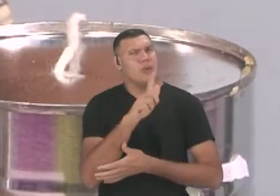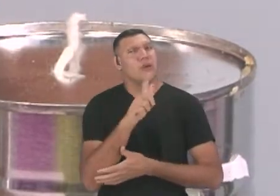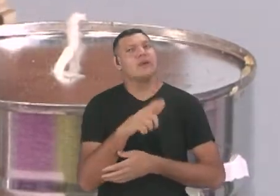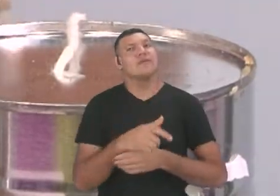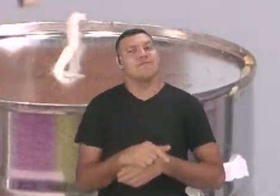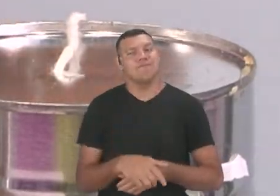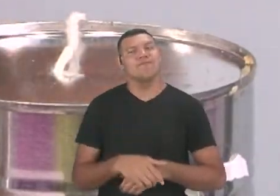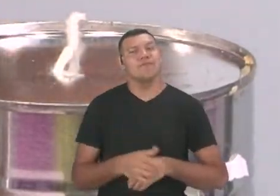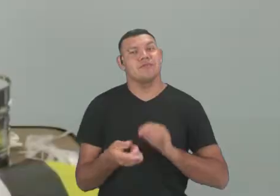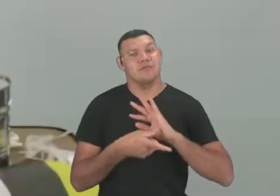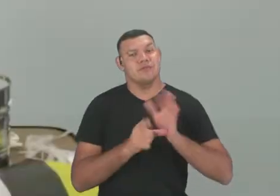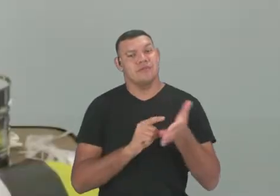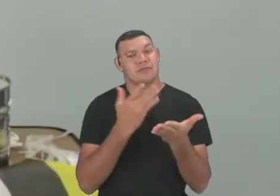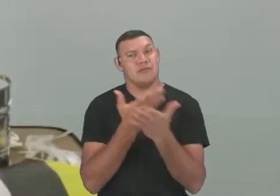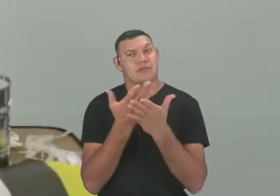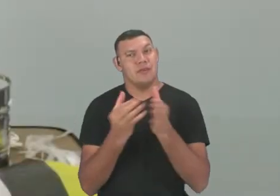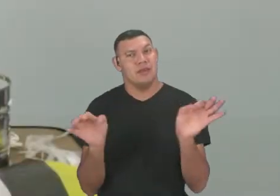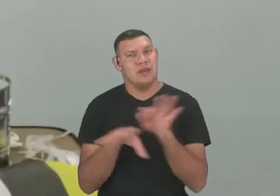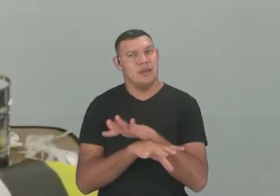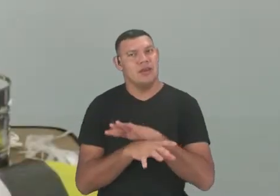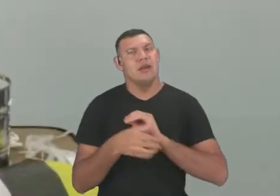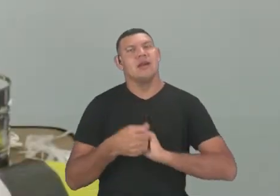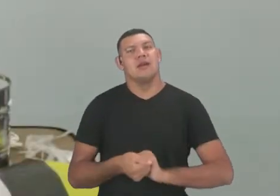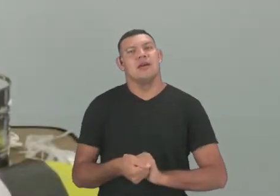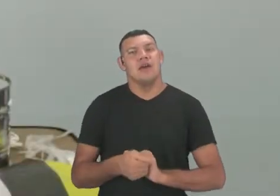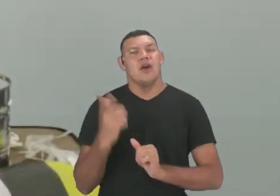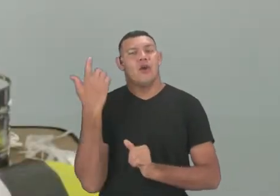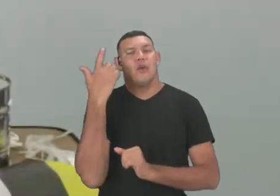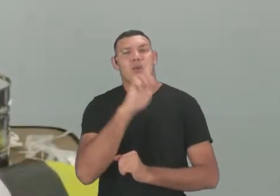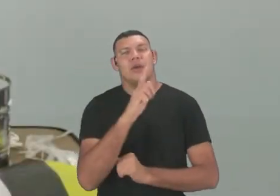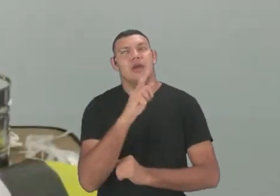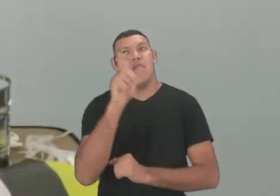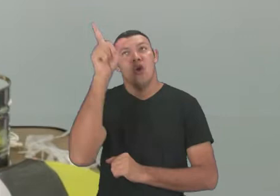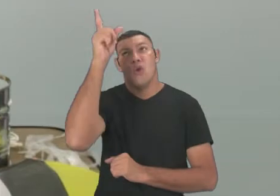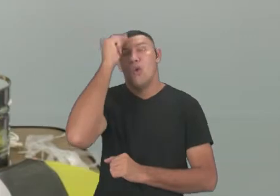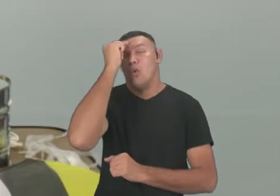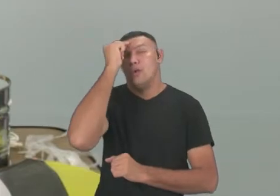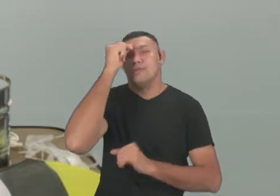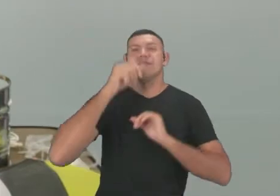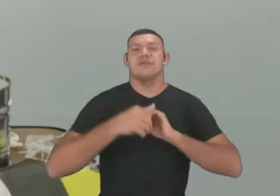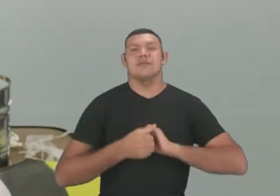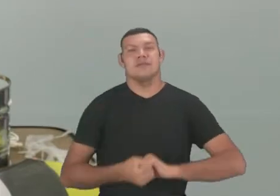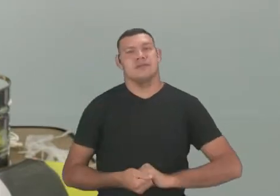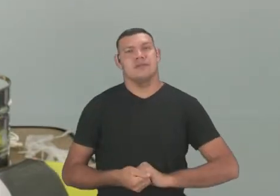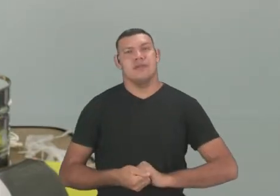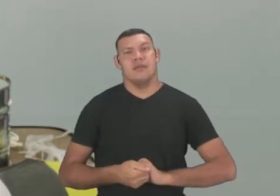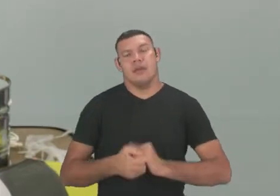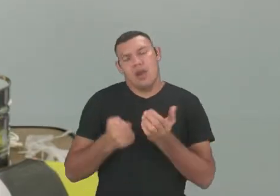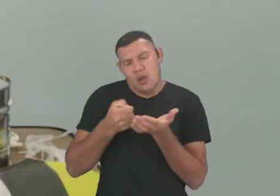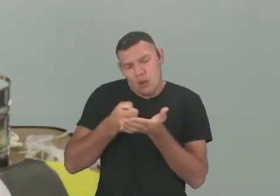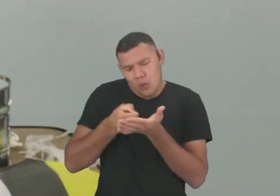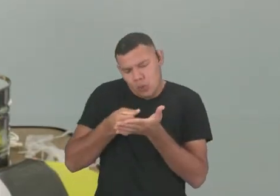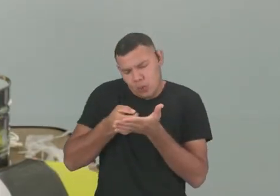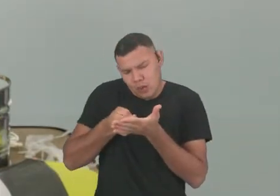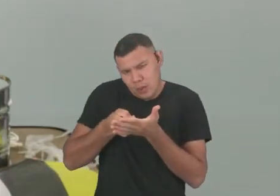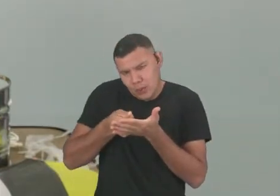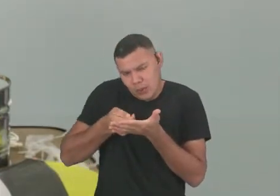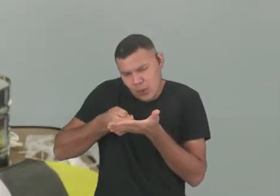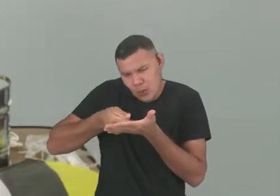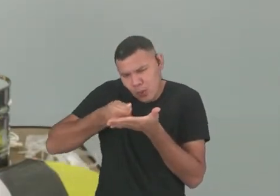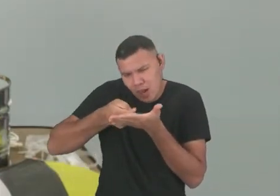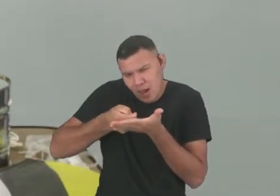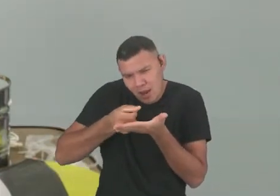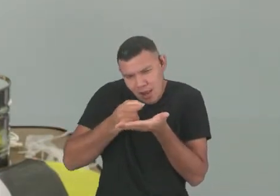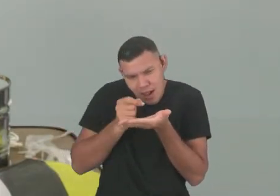dessa aula acabar. Ufa, consegui. Certo? Bola de gude. Quem